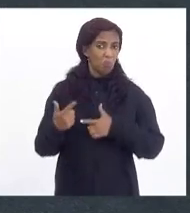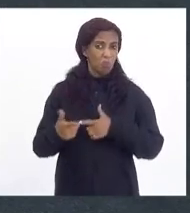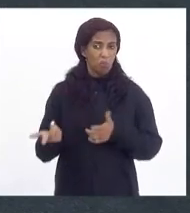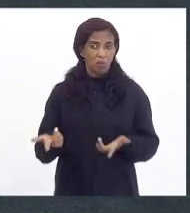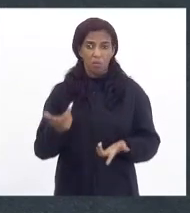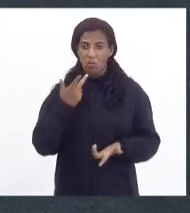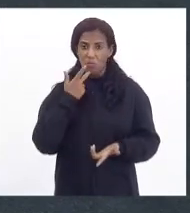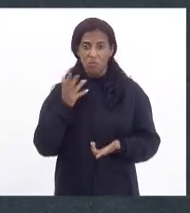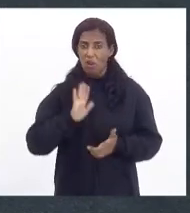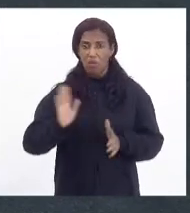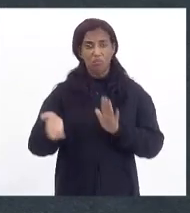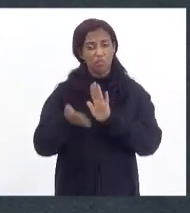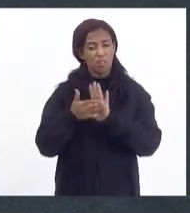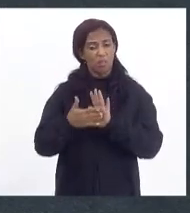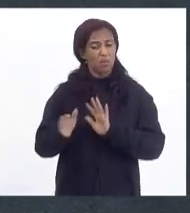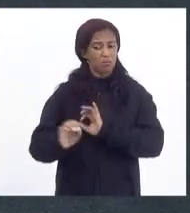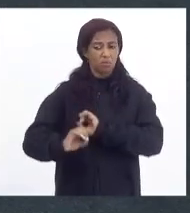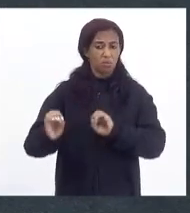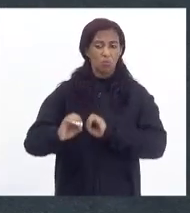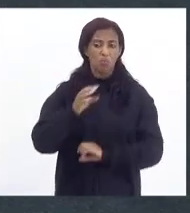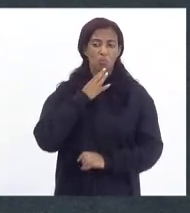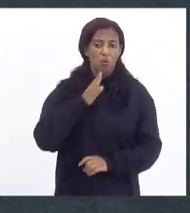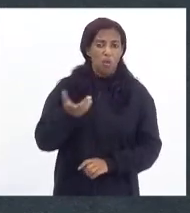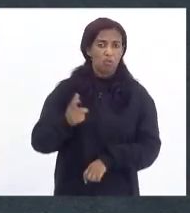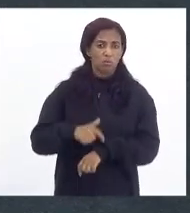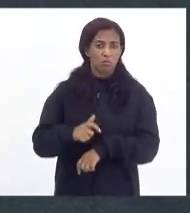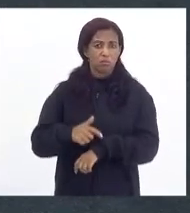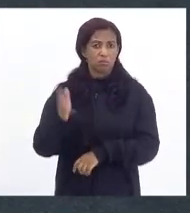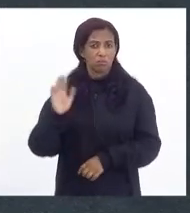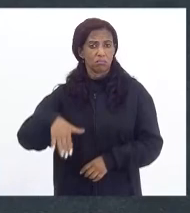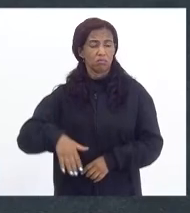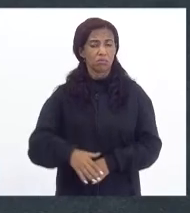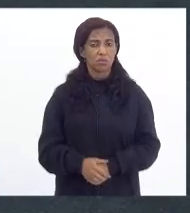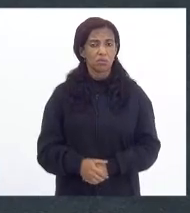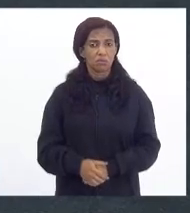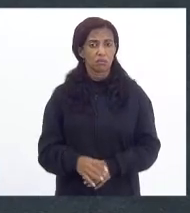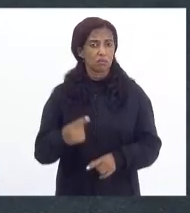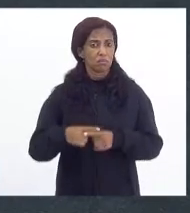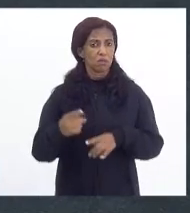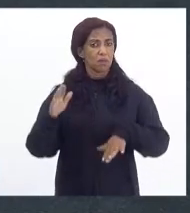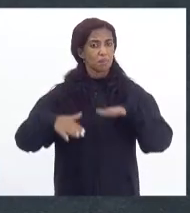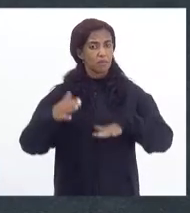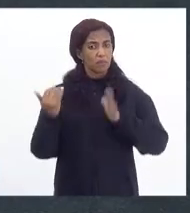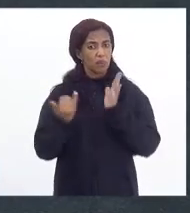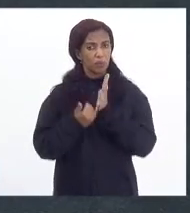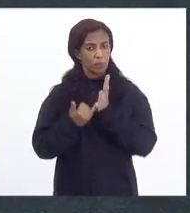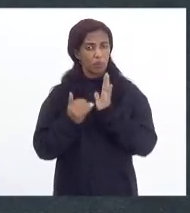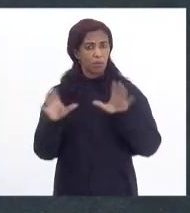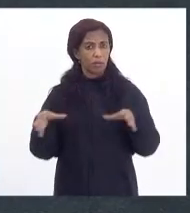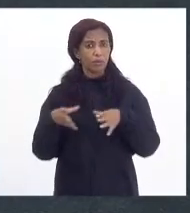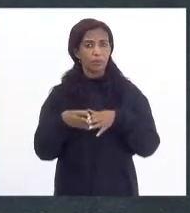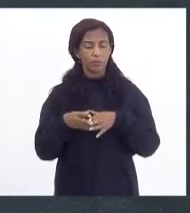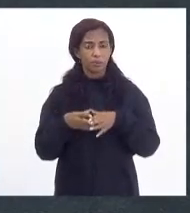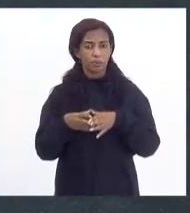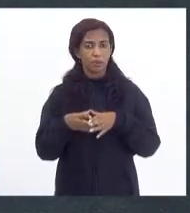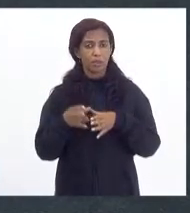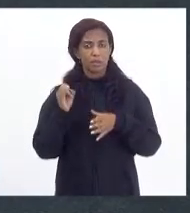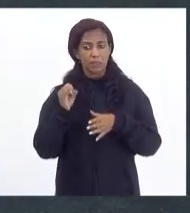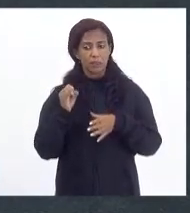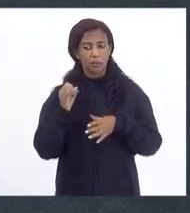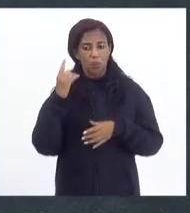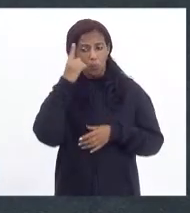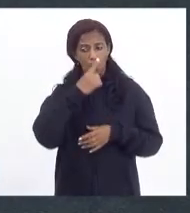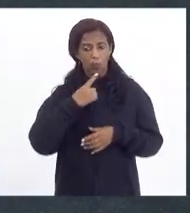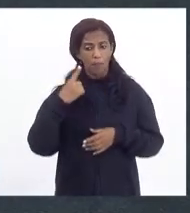Porque eu vou dizer que eu não vou dar parecer sobre aquilo que eu não conhecia há tempo. Porque mesmo quando publica no grupo, se publicar até